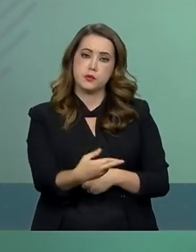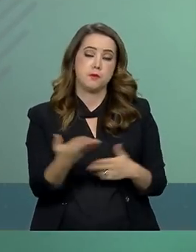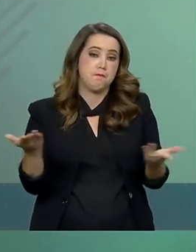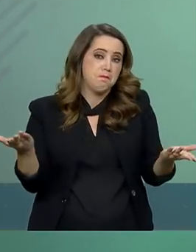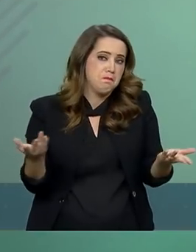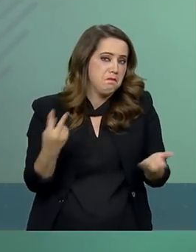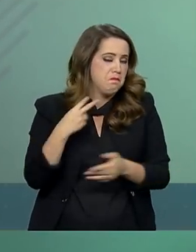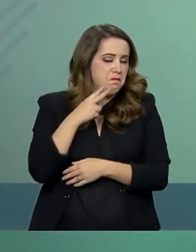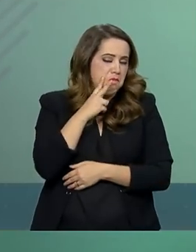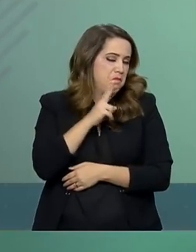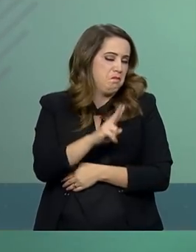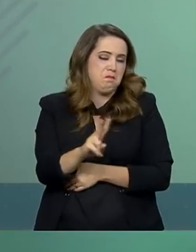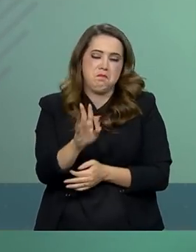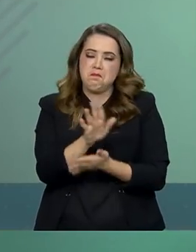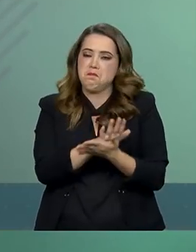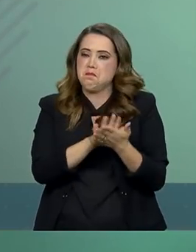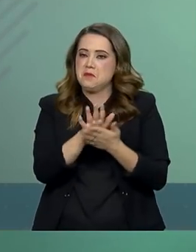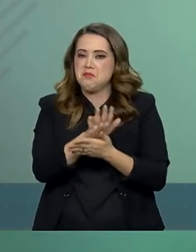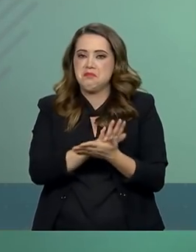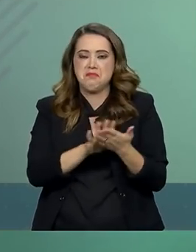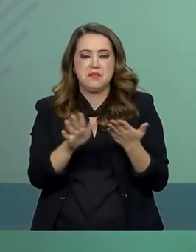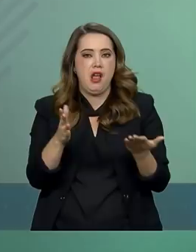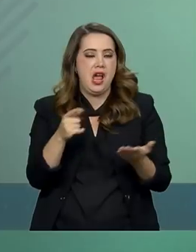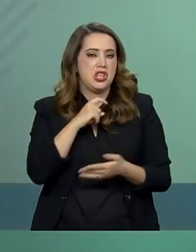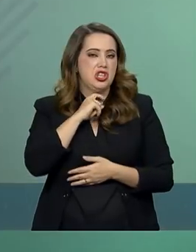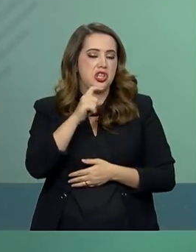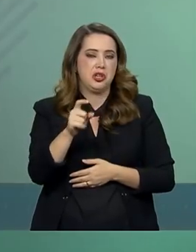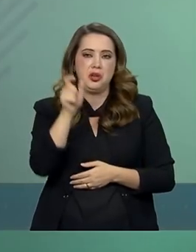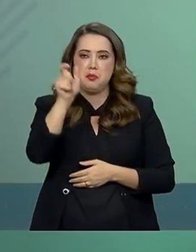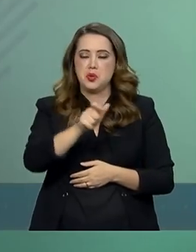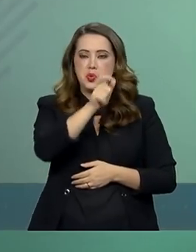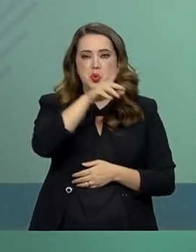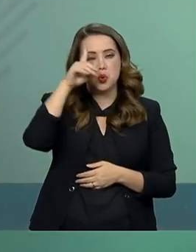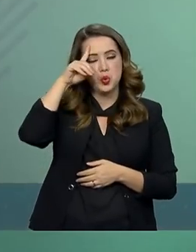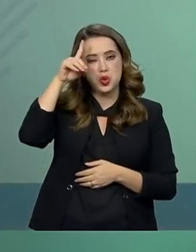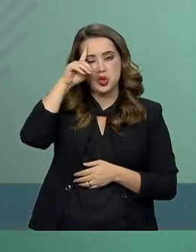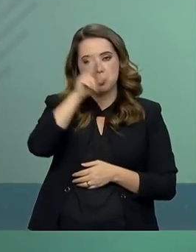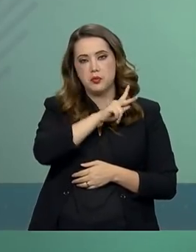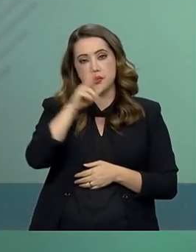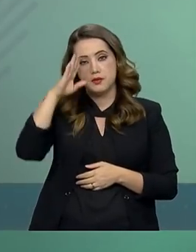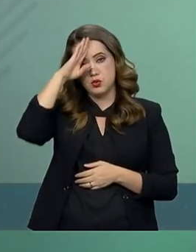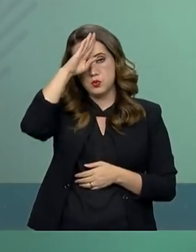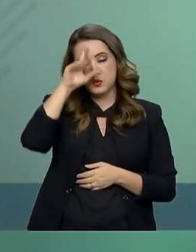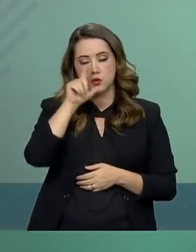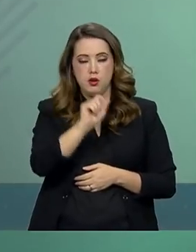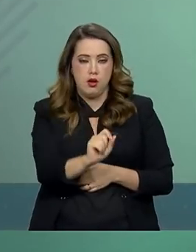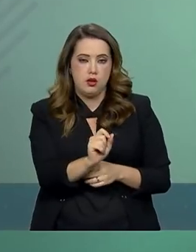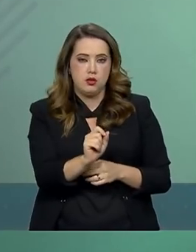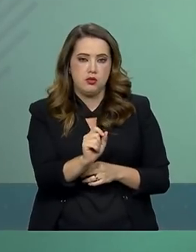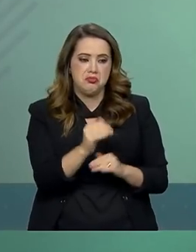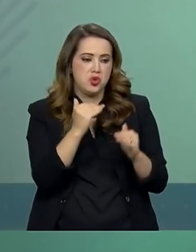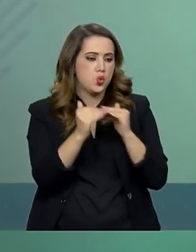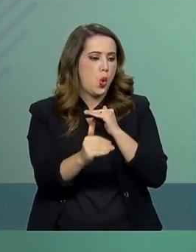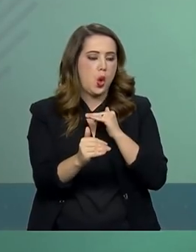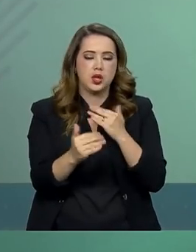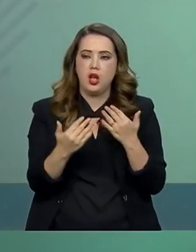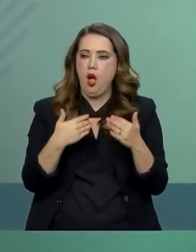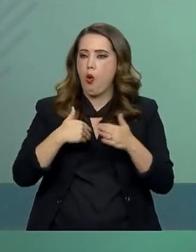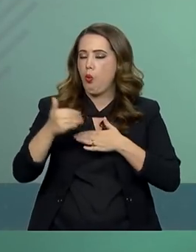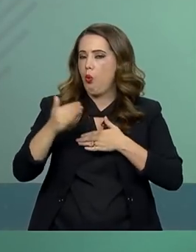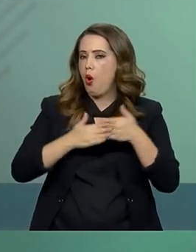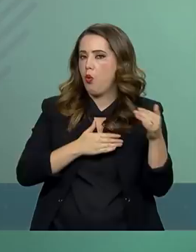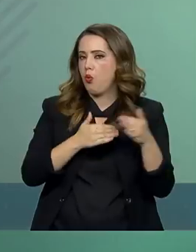E não vi nenhum oficial general que participa do dia a dia com o senhor presidente objetar ou fazer